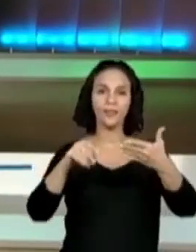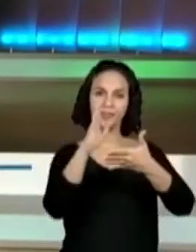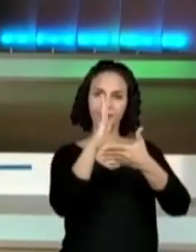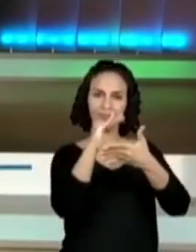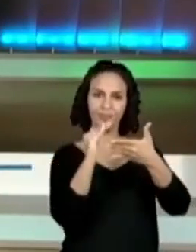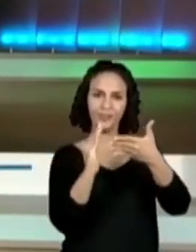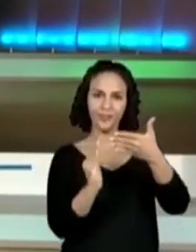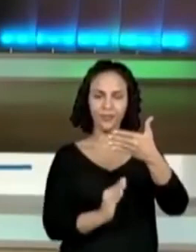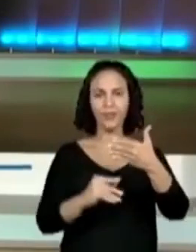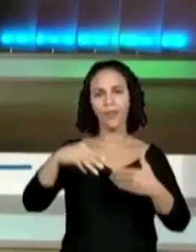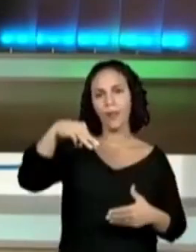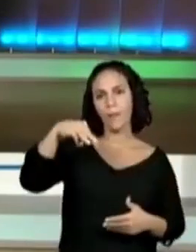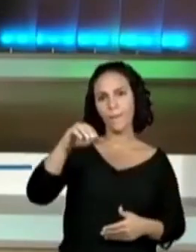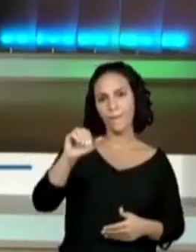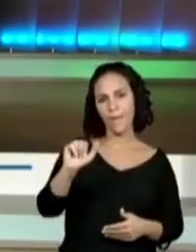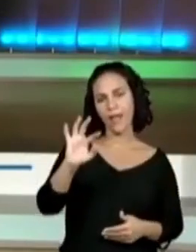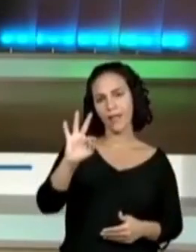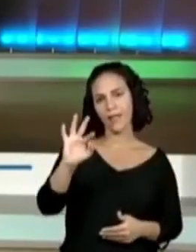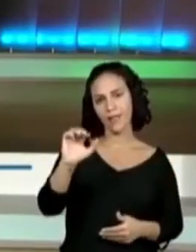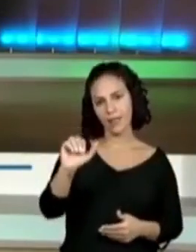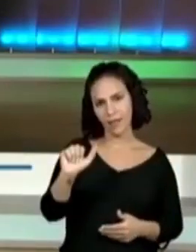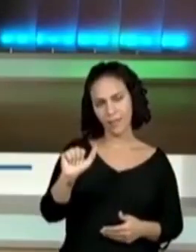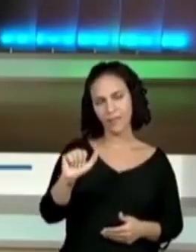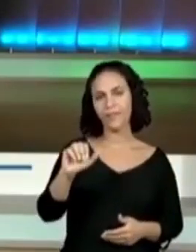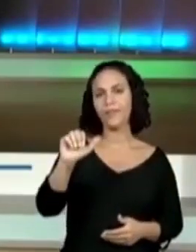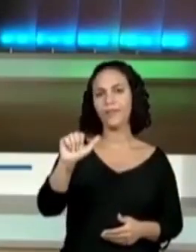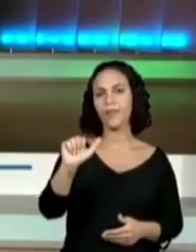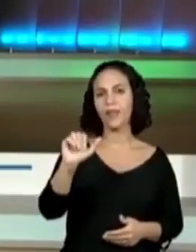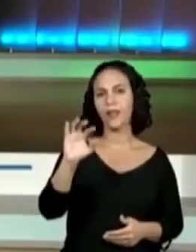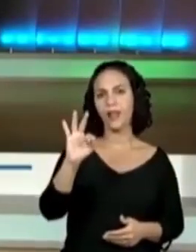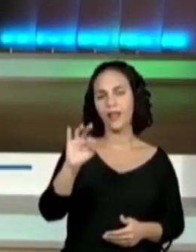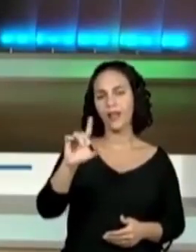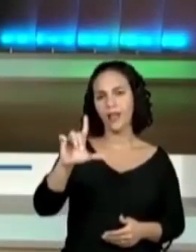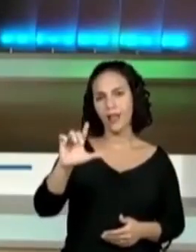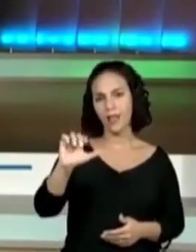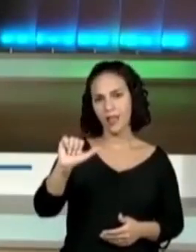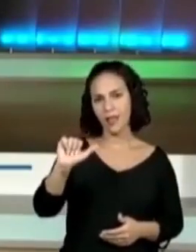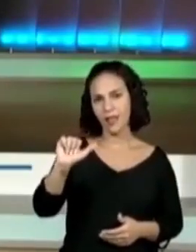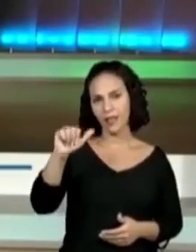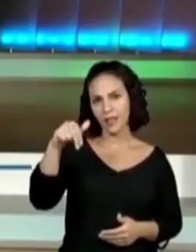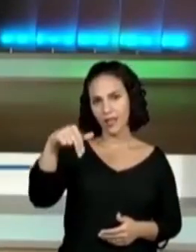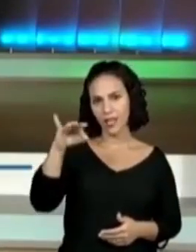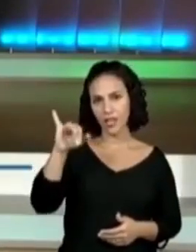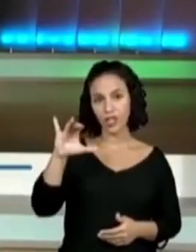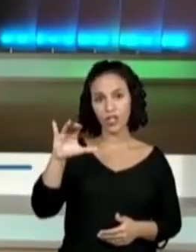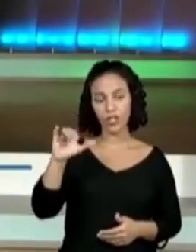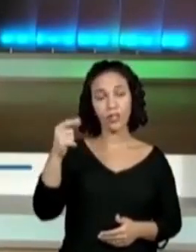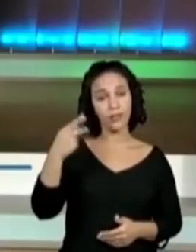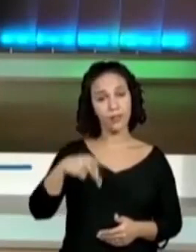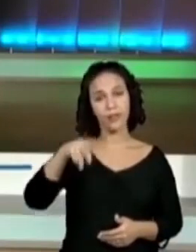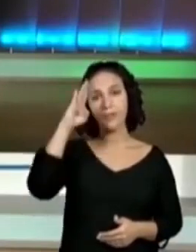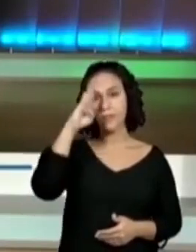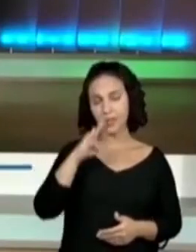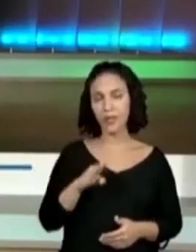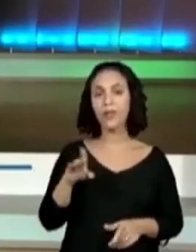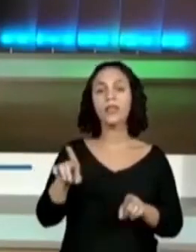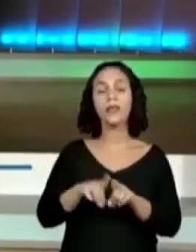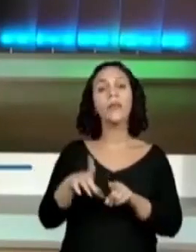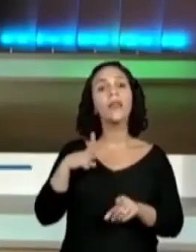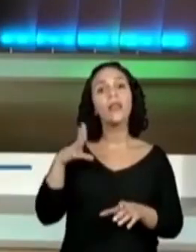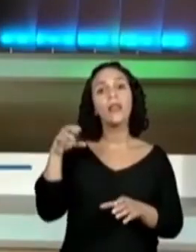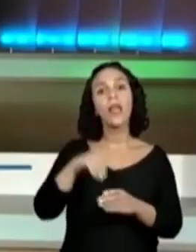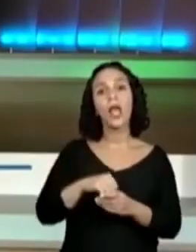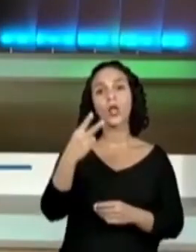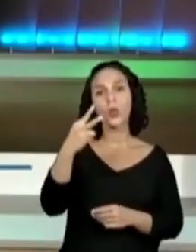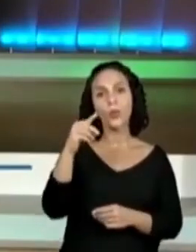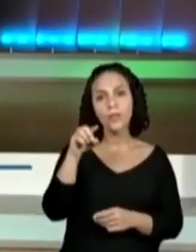que nós temos aqui no Brasil. Comporta esse pequeno pedaço. Mas, e também, abriga 2.200